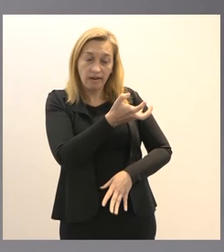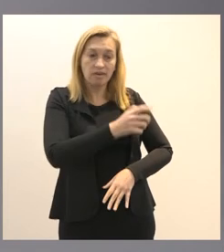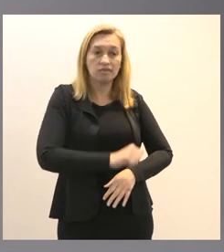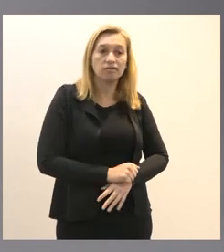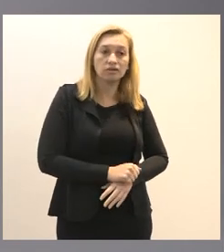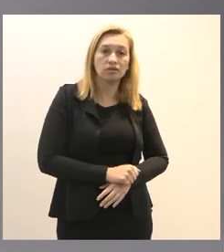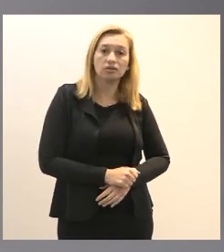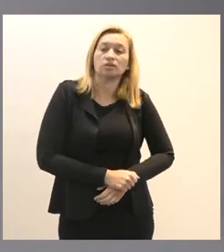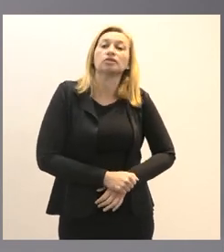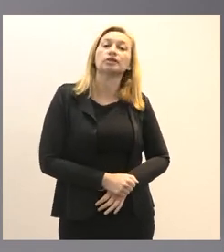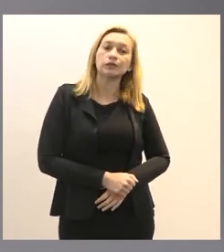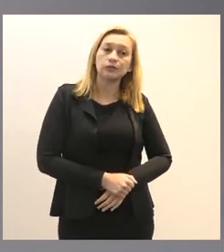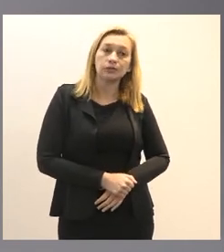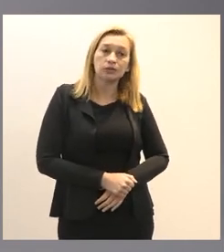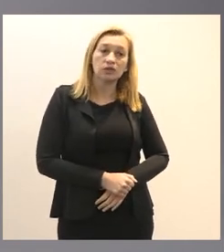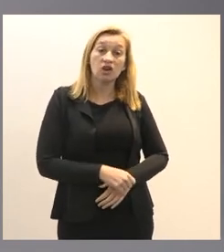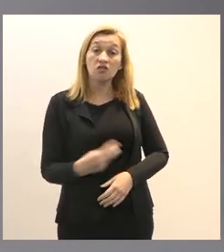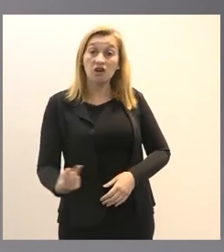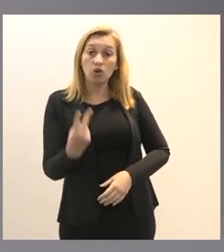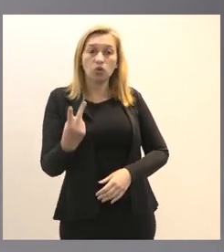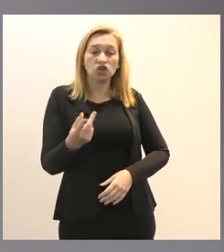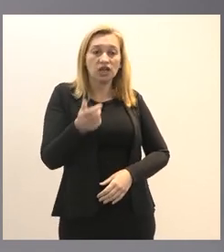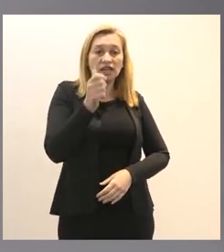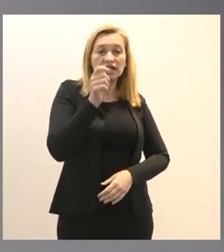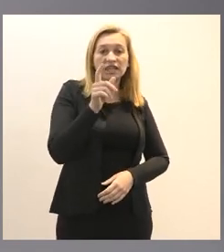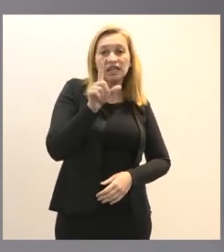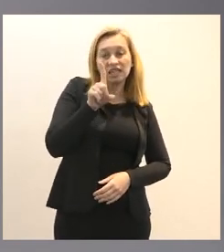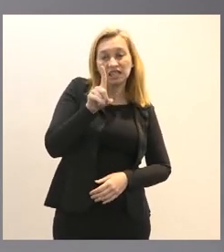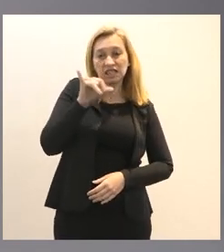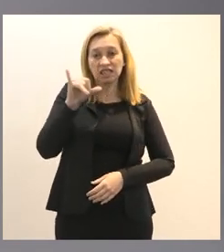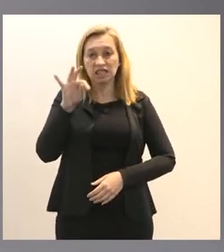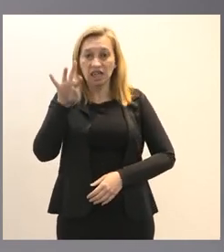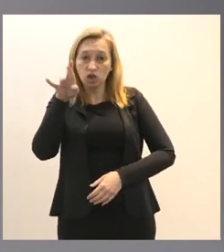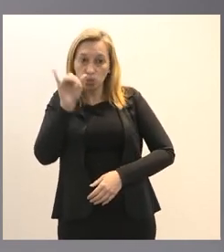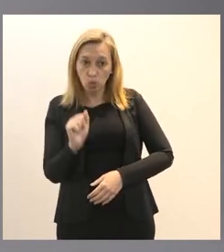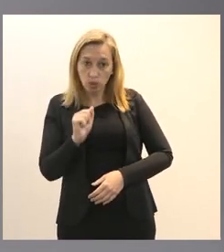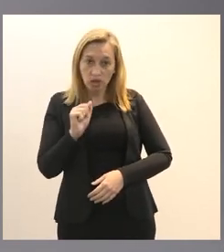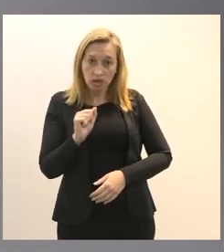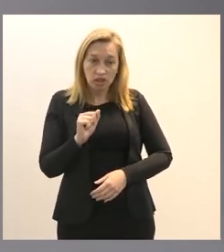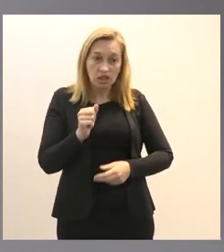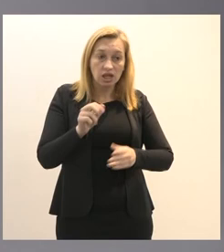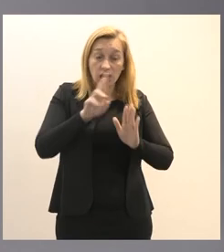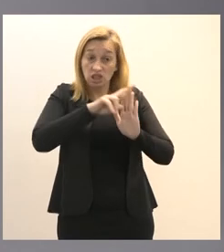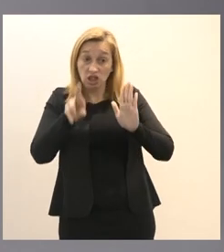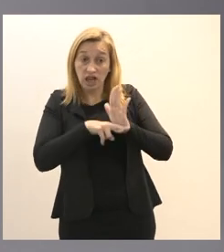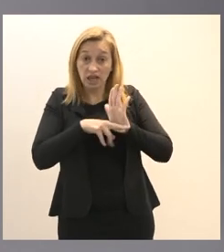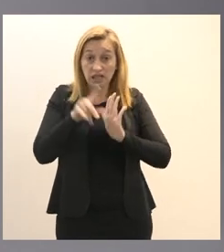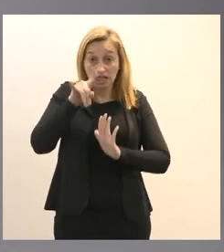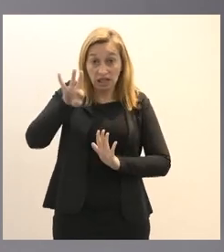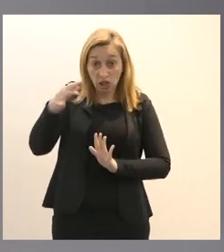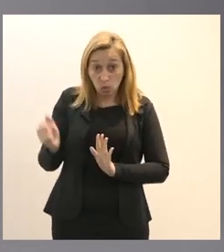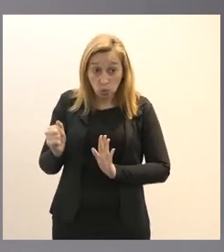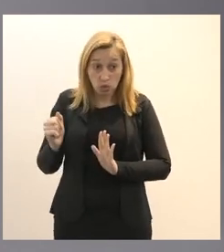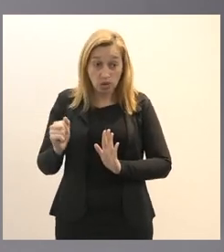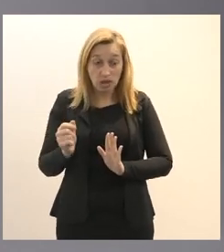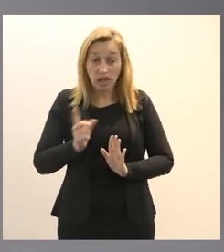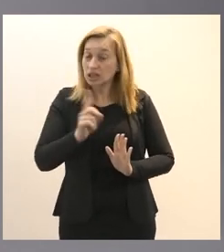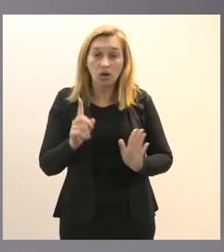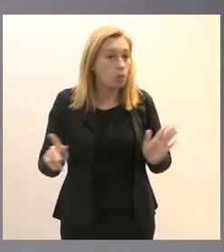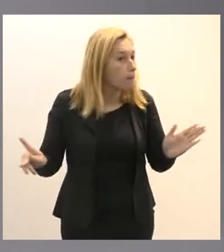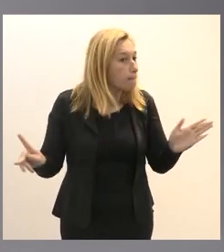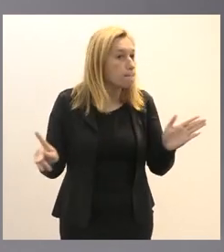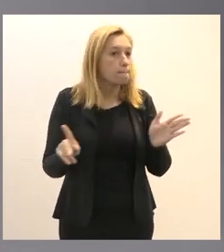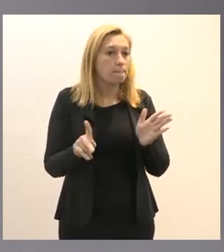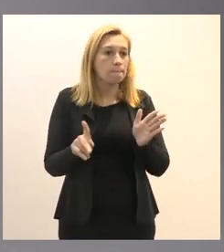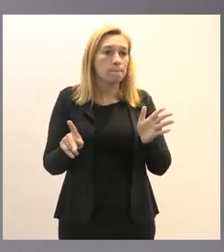restabelecer valores da ditadura princípios da ditadura as normas da ditadura a não participação